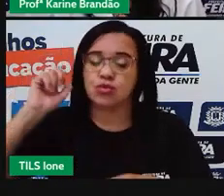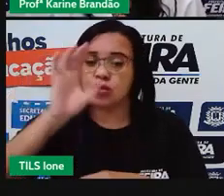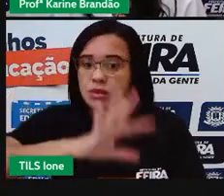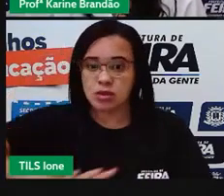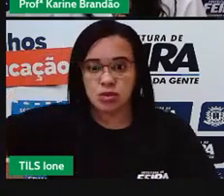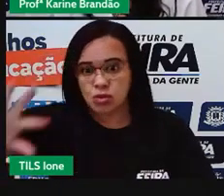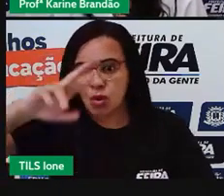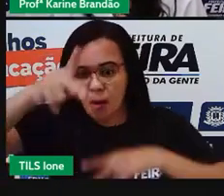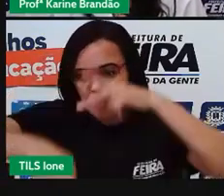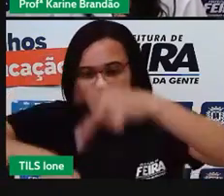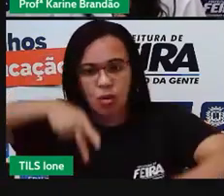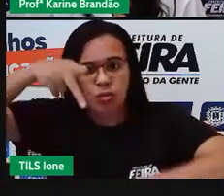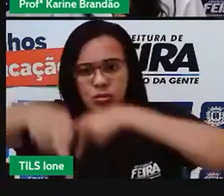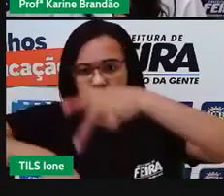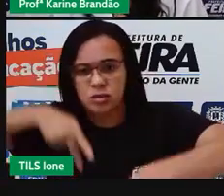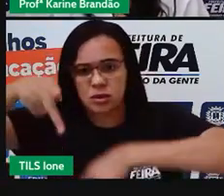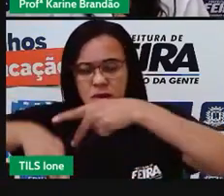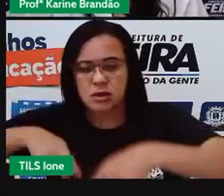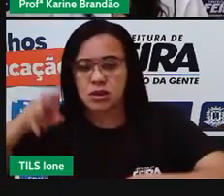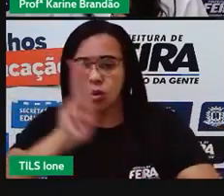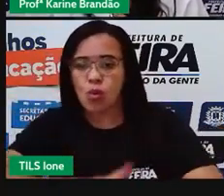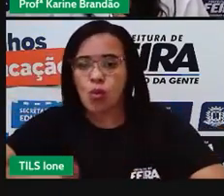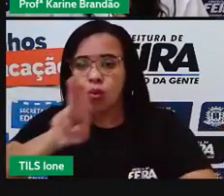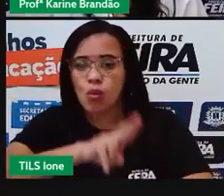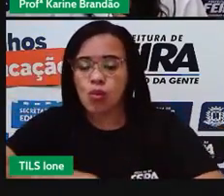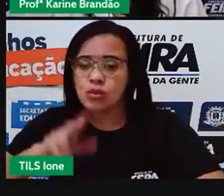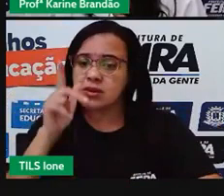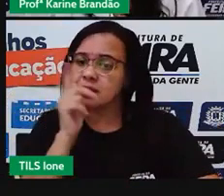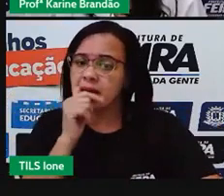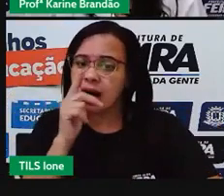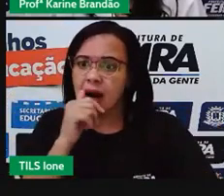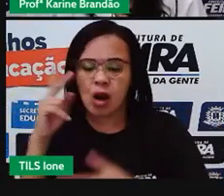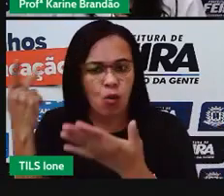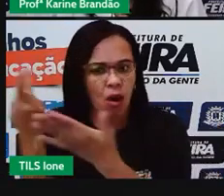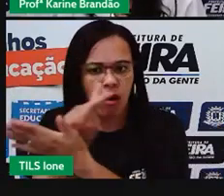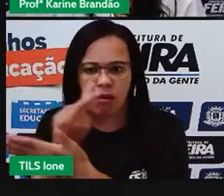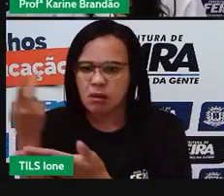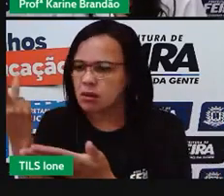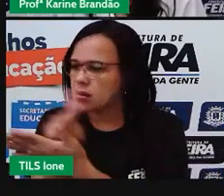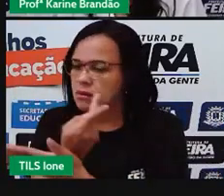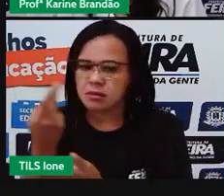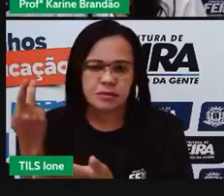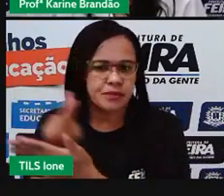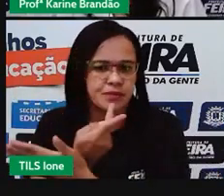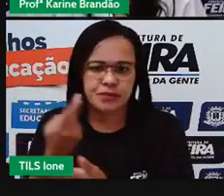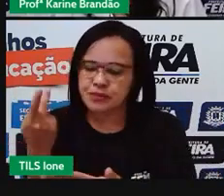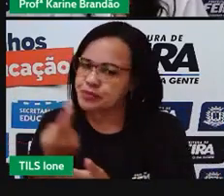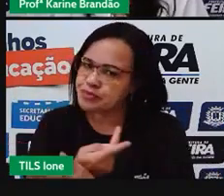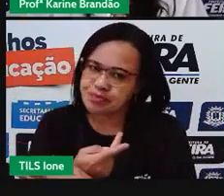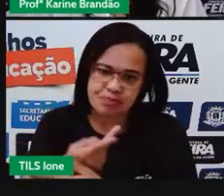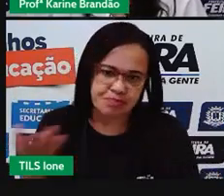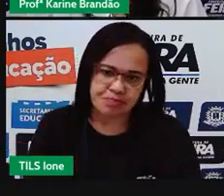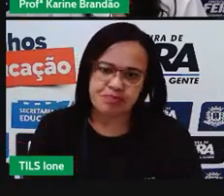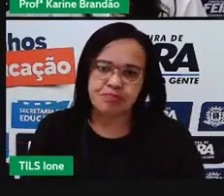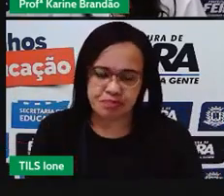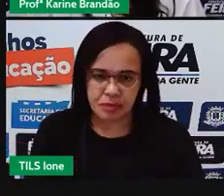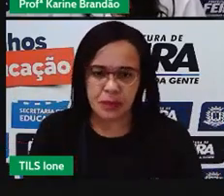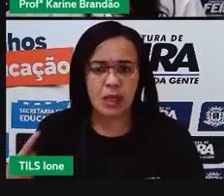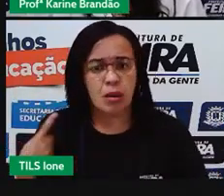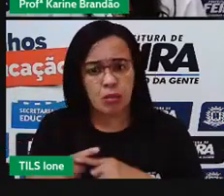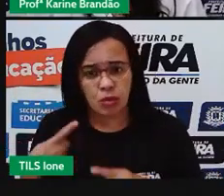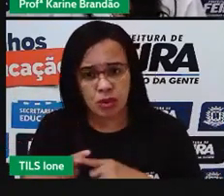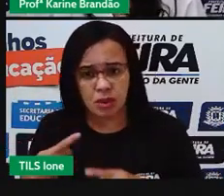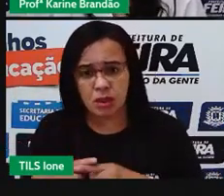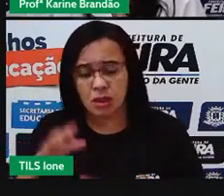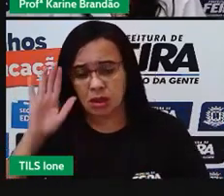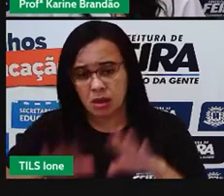potável. Ou seja, uma vez que ela está sendo utilizada, essa água própria para o consumo, para fins pouco